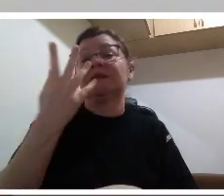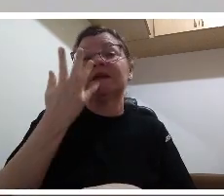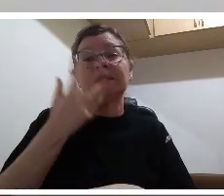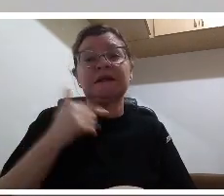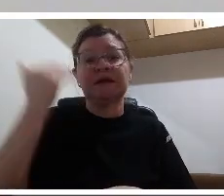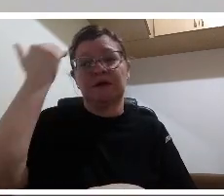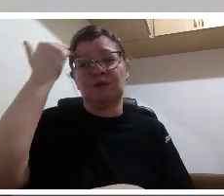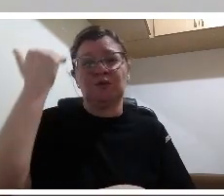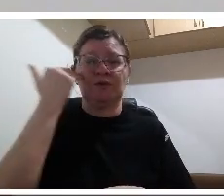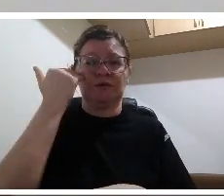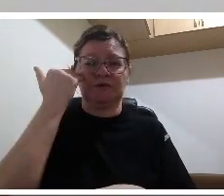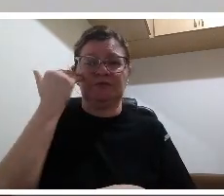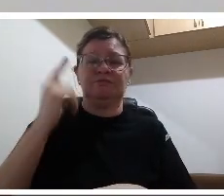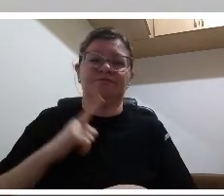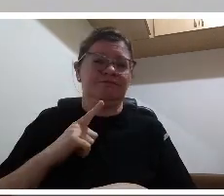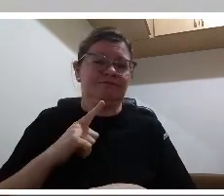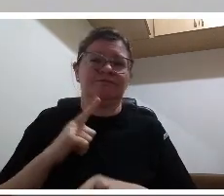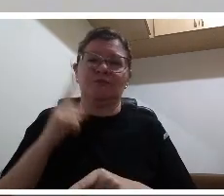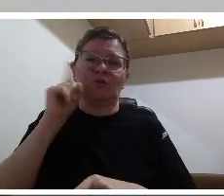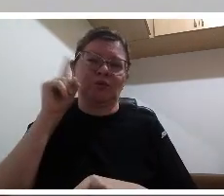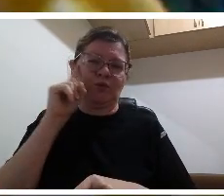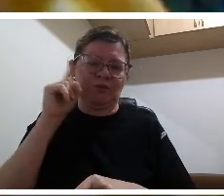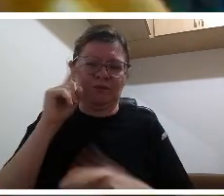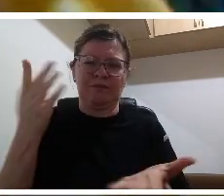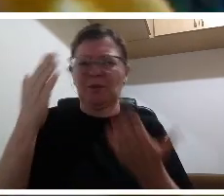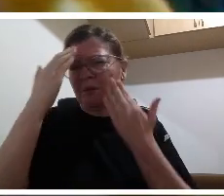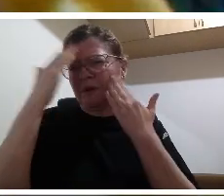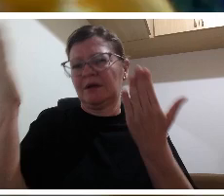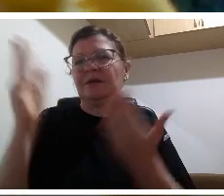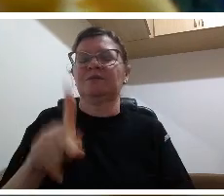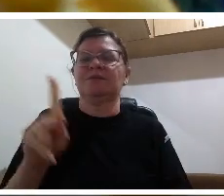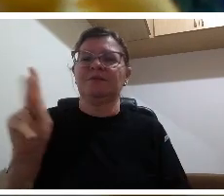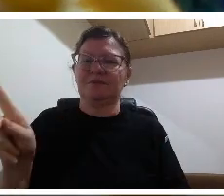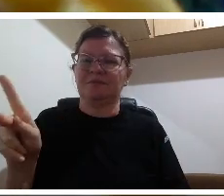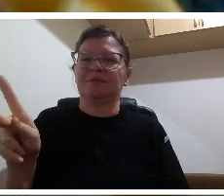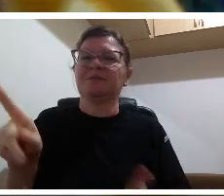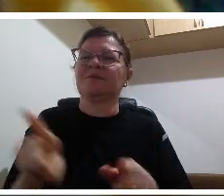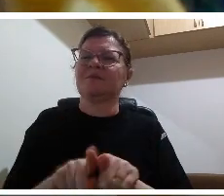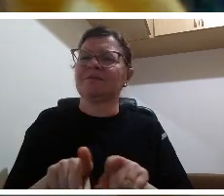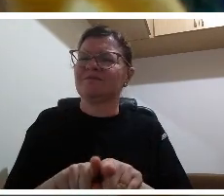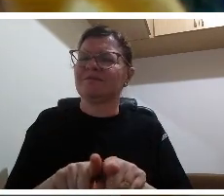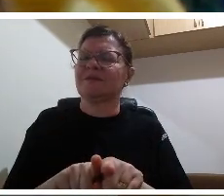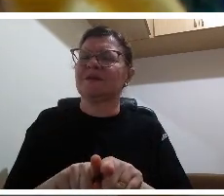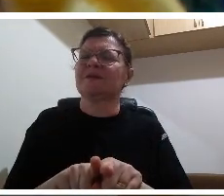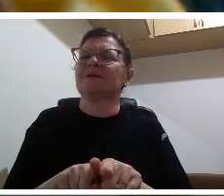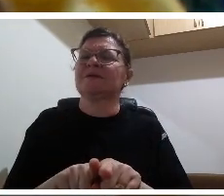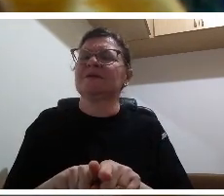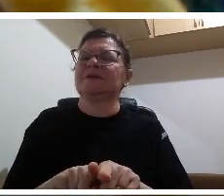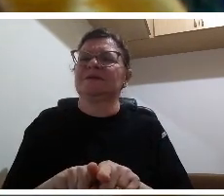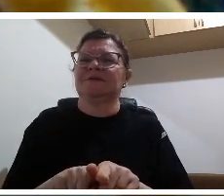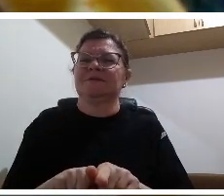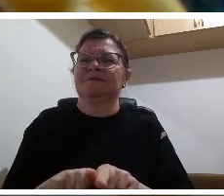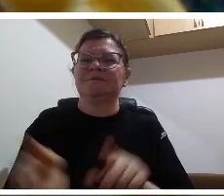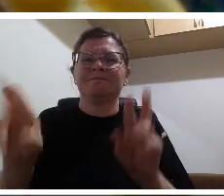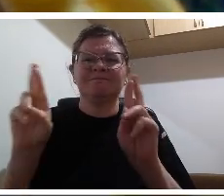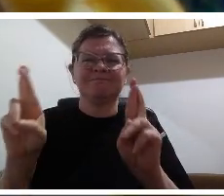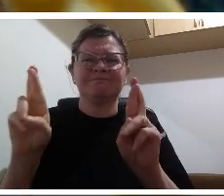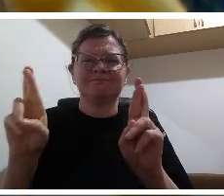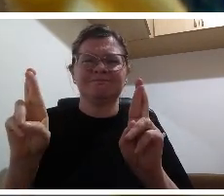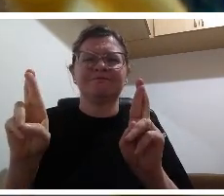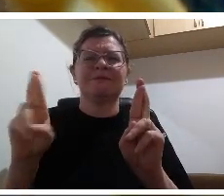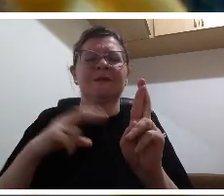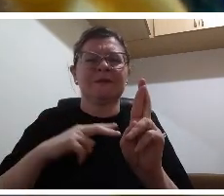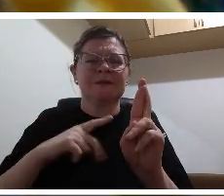em conjunto obrigada obrigada Jussimara agora eu vou passar a palavra ao professor